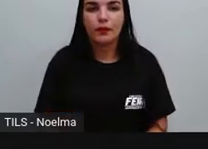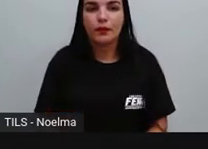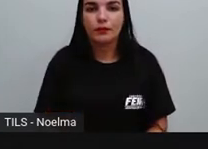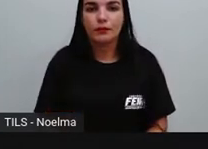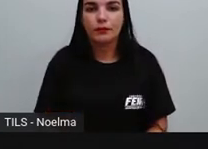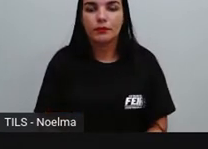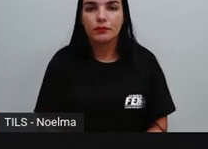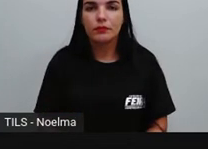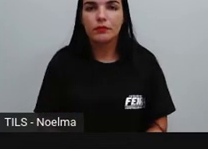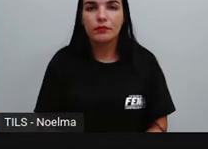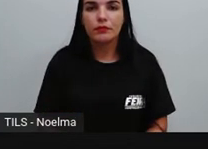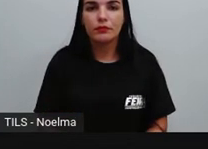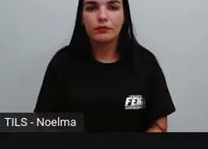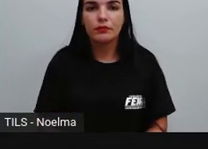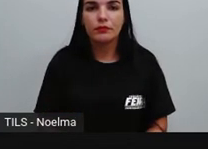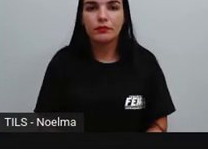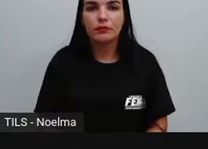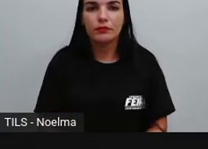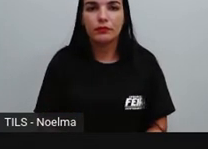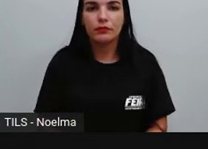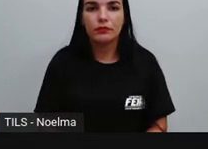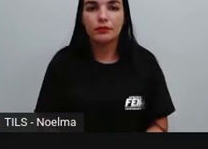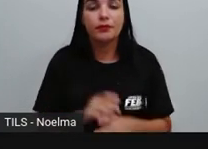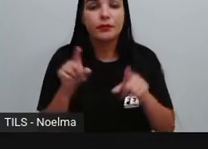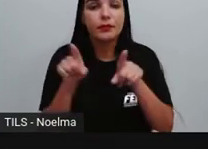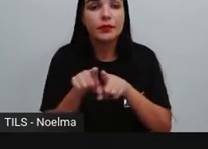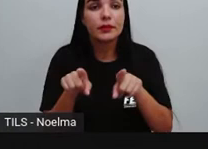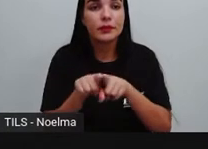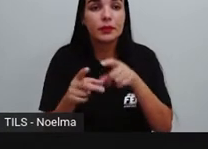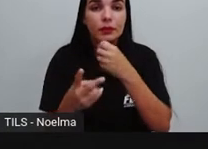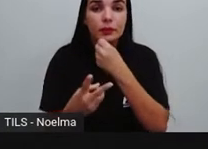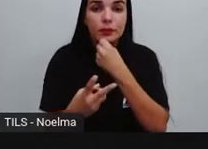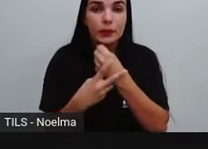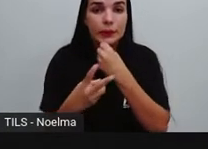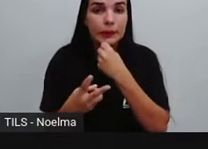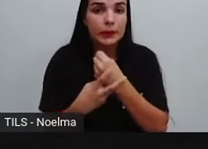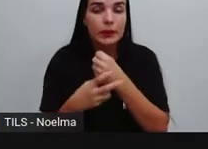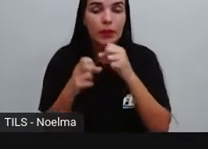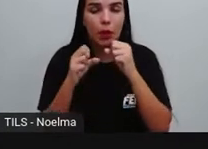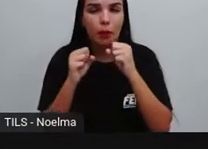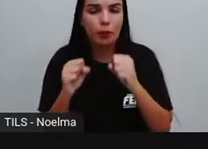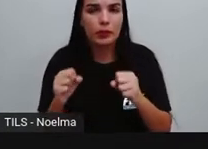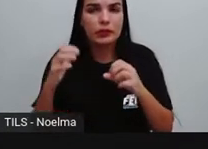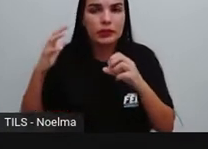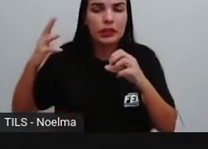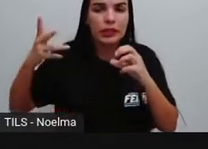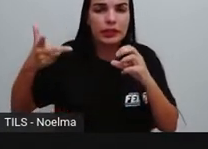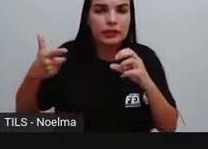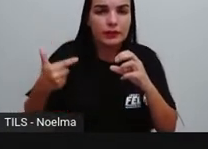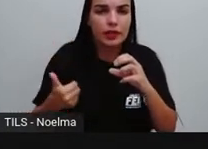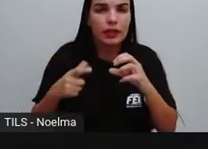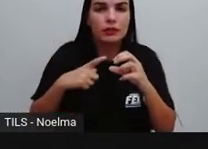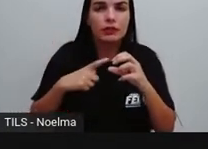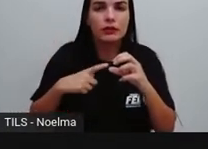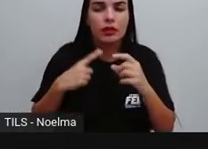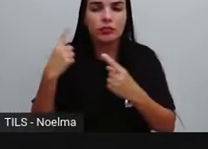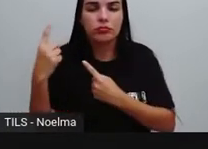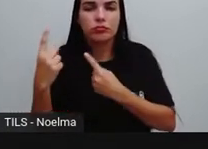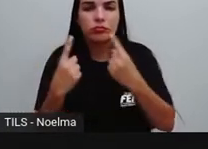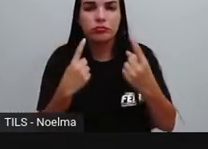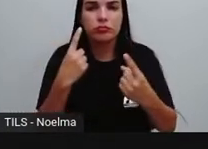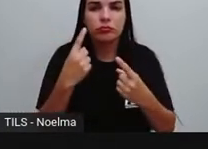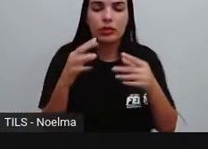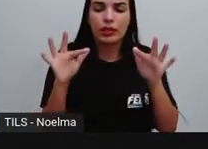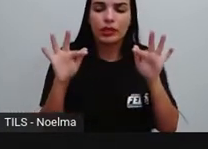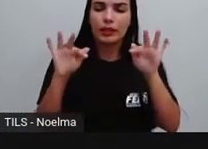né? Que é algo que ainda vai acontecer. Nós estudamos também que os verbos, eles podem ser classificados de acordo com suas